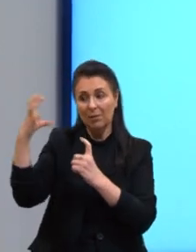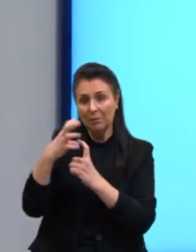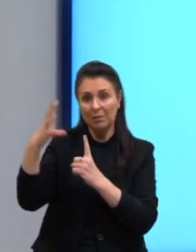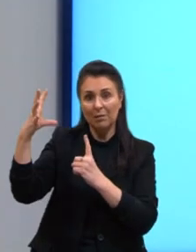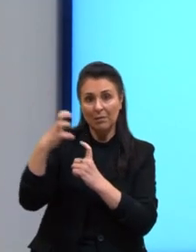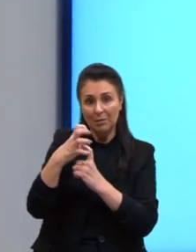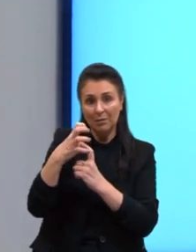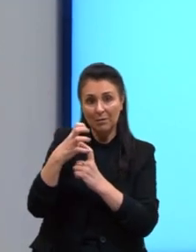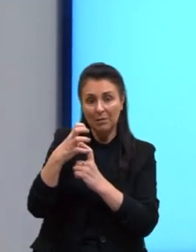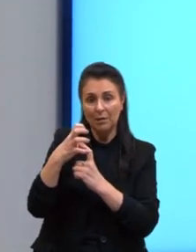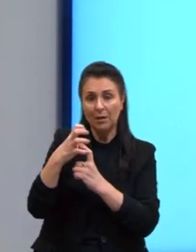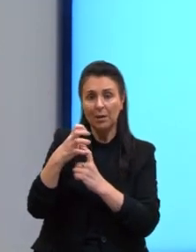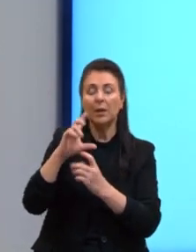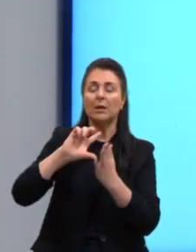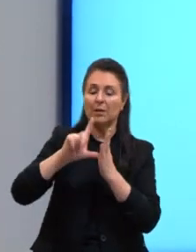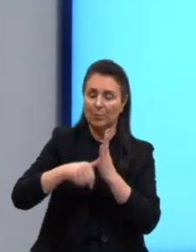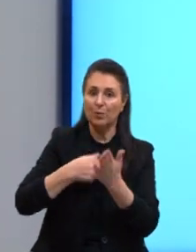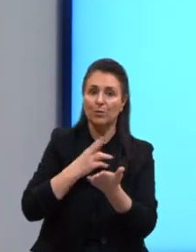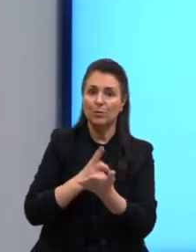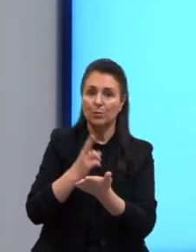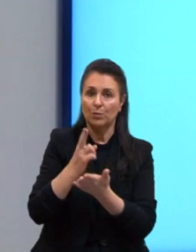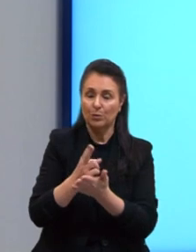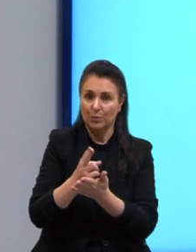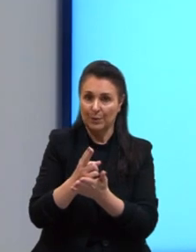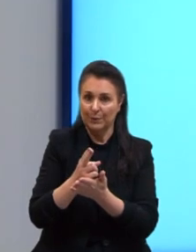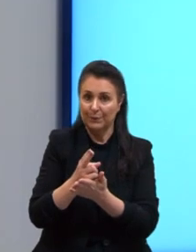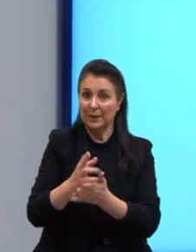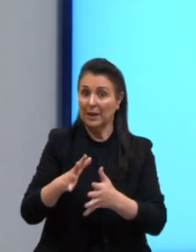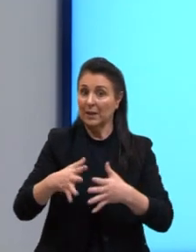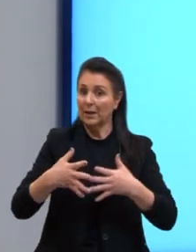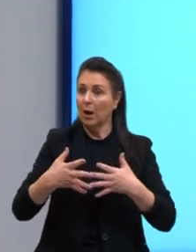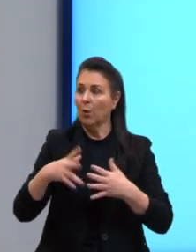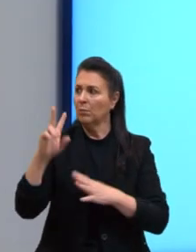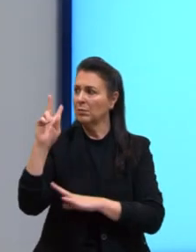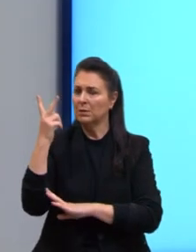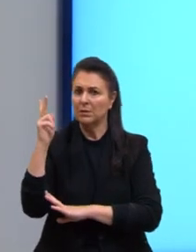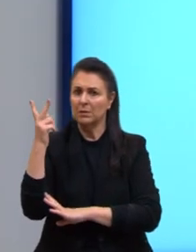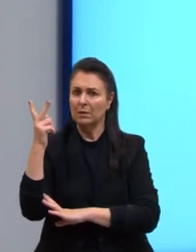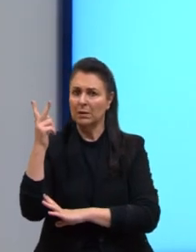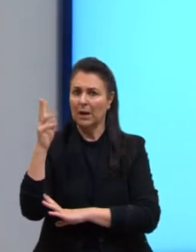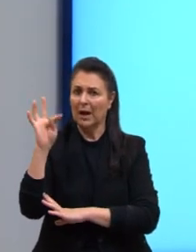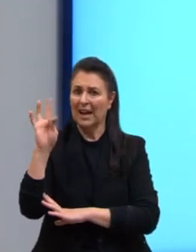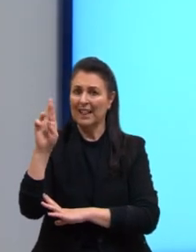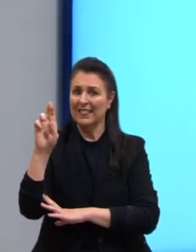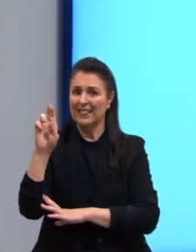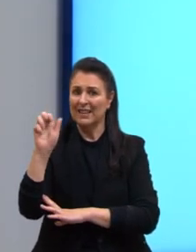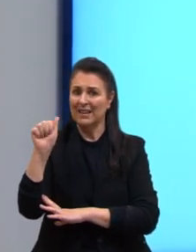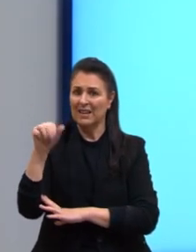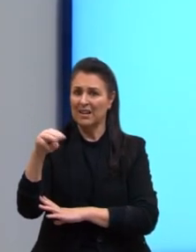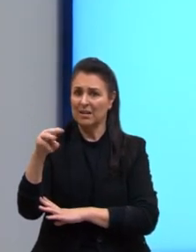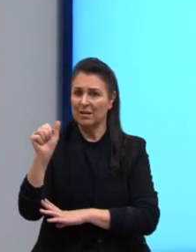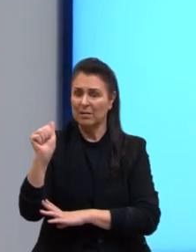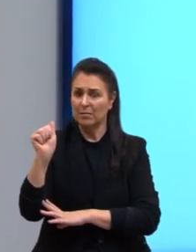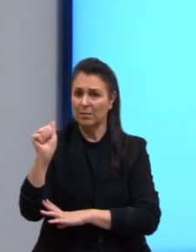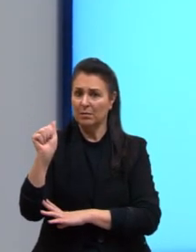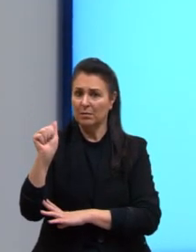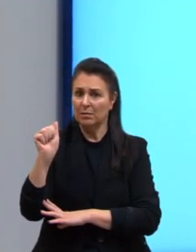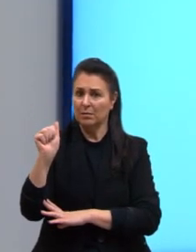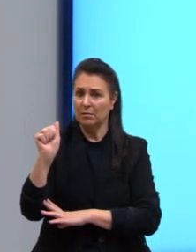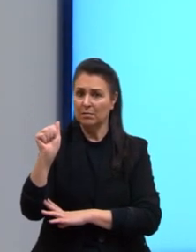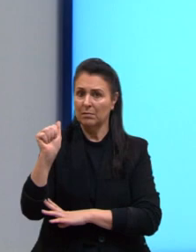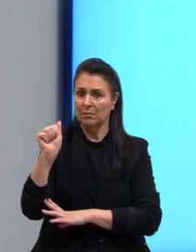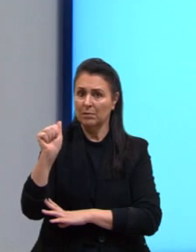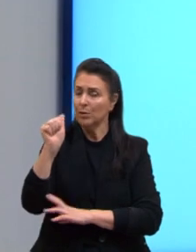próximo período, a gente continua. Na trama. O que é trama, professora? Eu posso